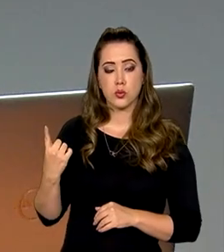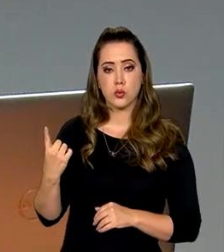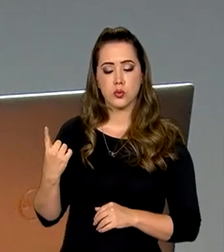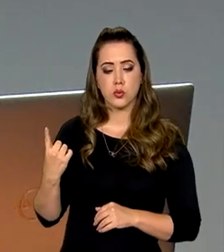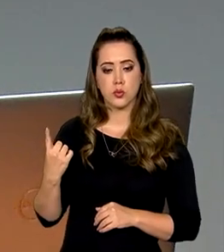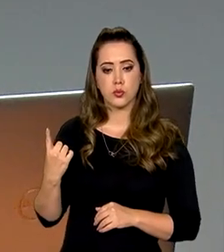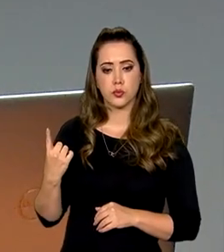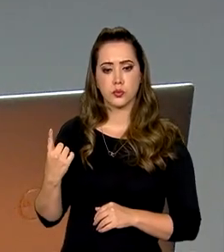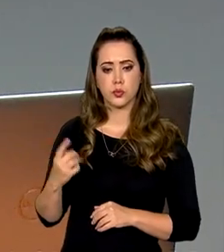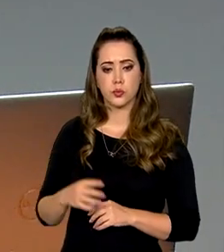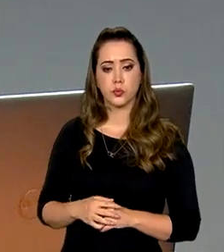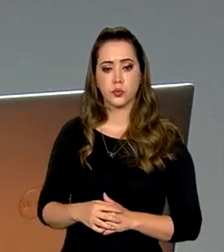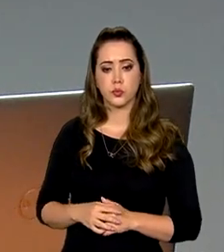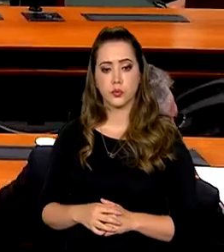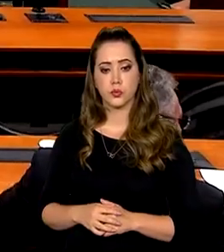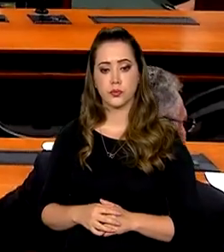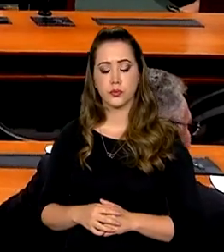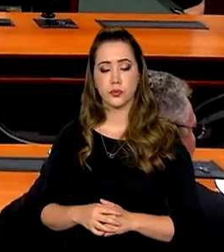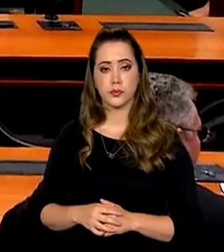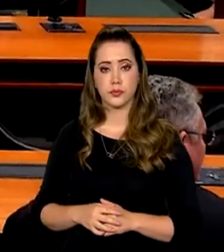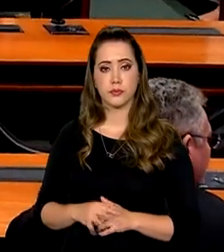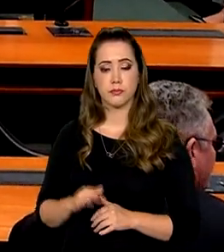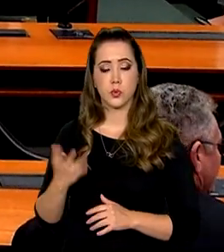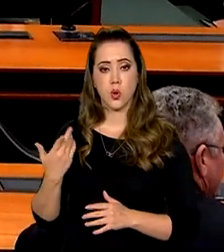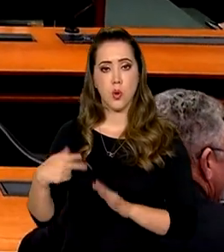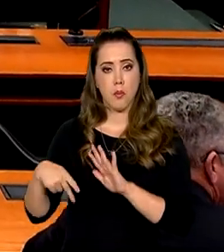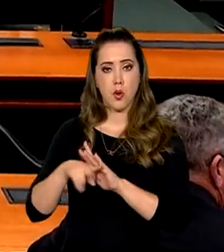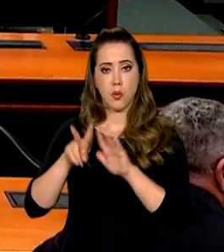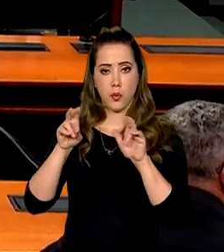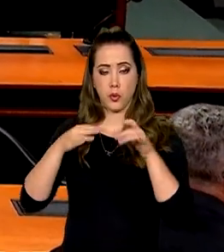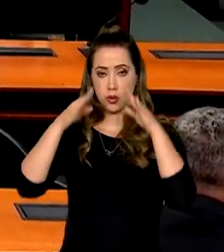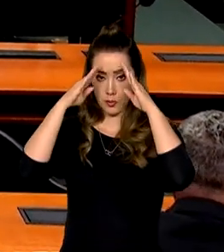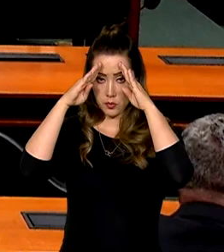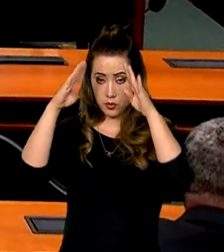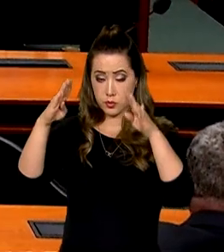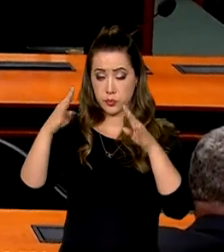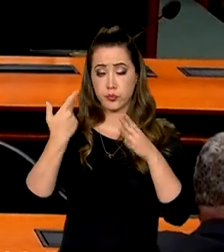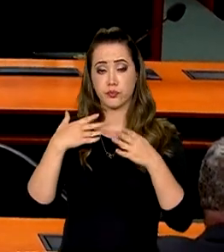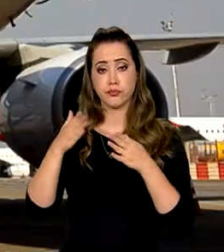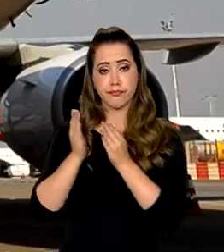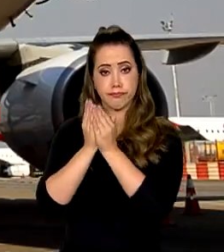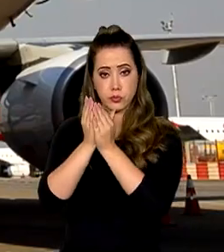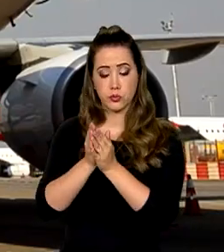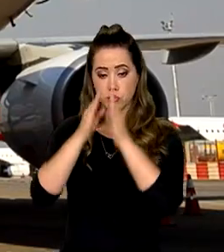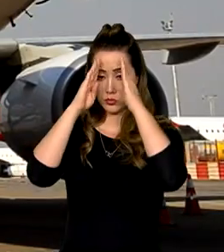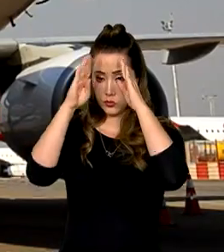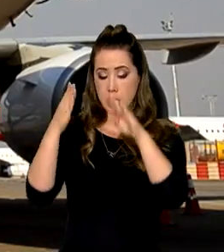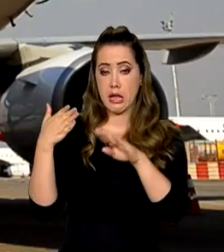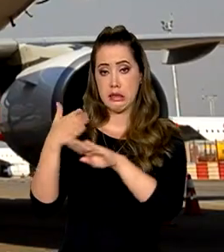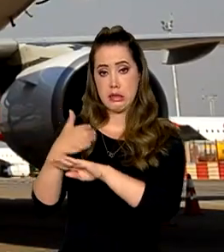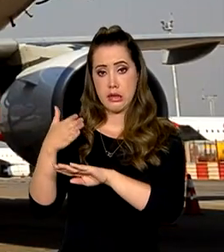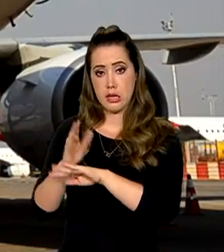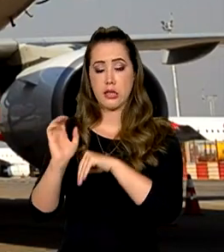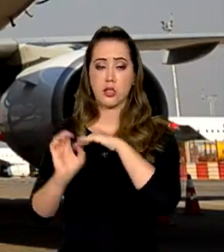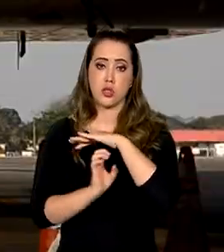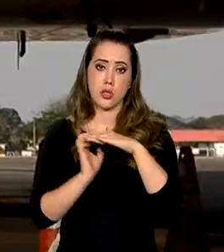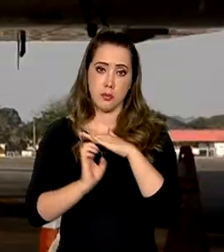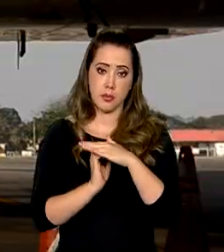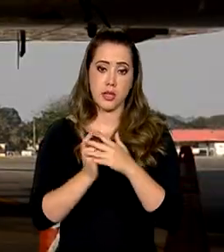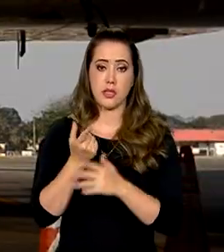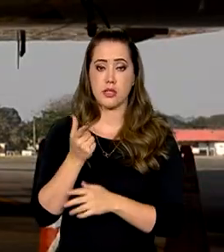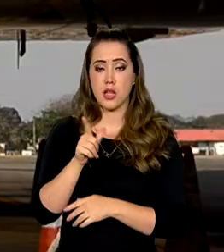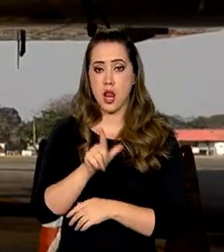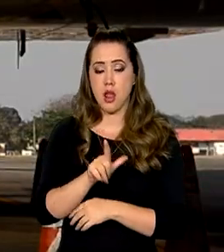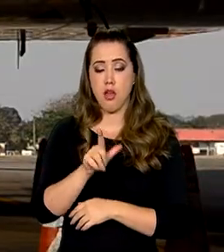Patrimônio e Políticas Regulatórias Aeroportuárias do Ministério de Portos e Aeroportos, a entrada de empresas aéreas de